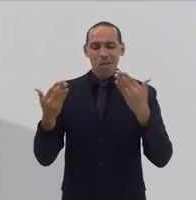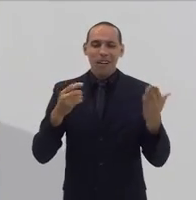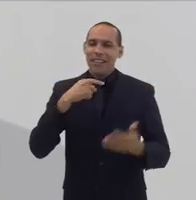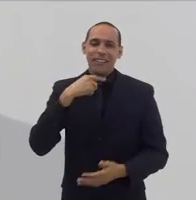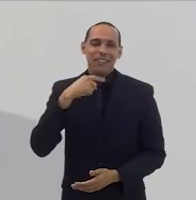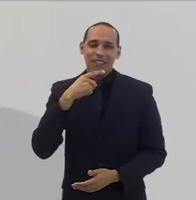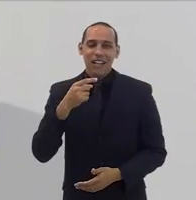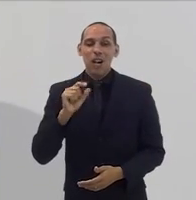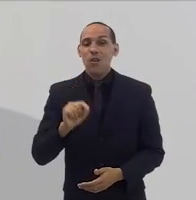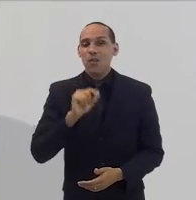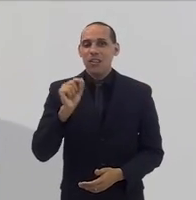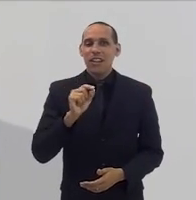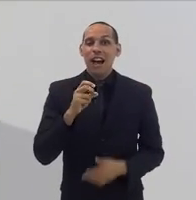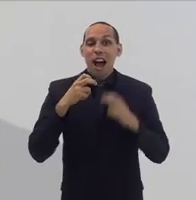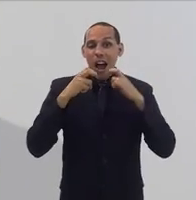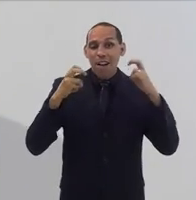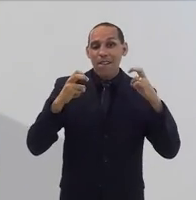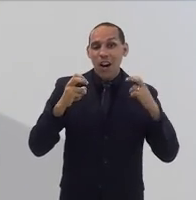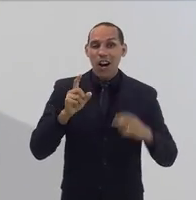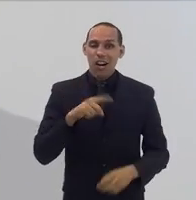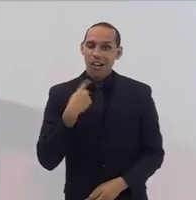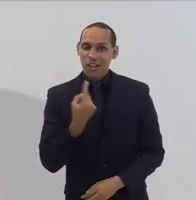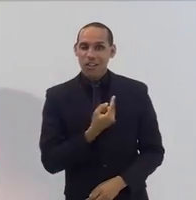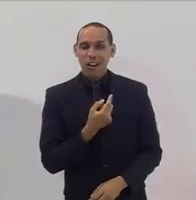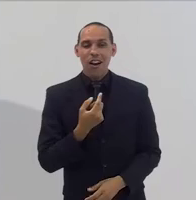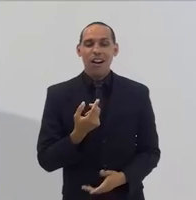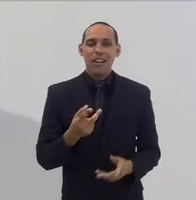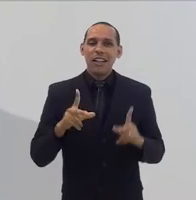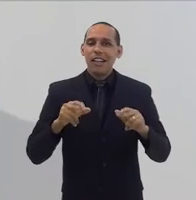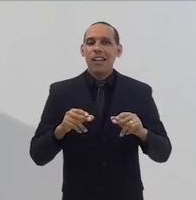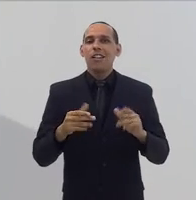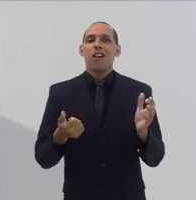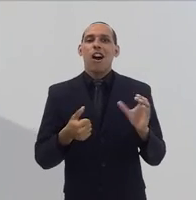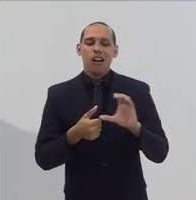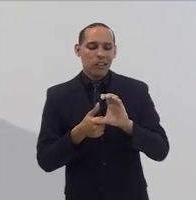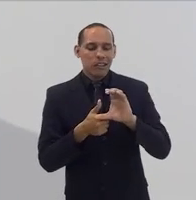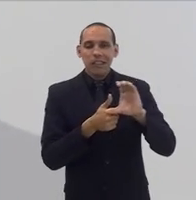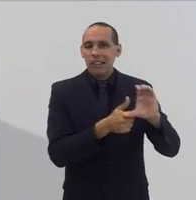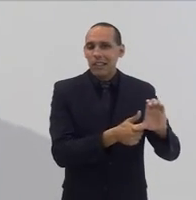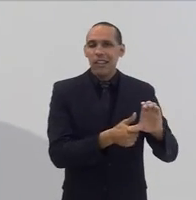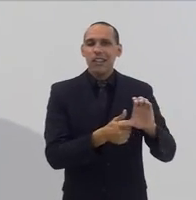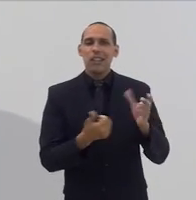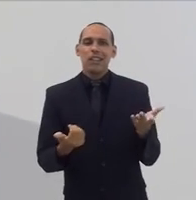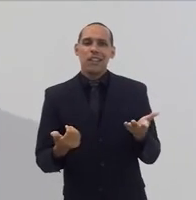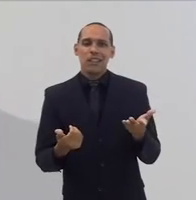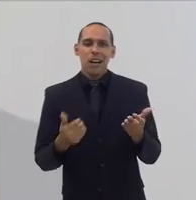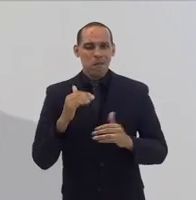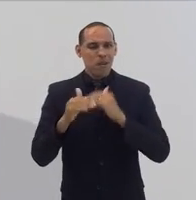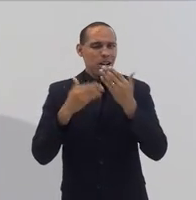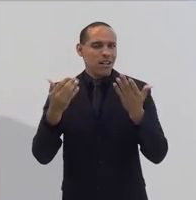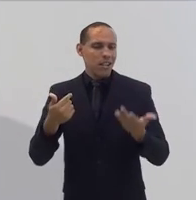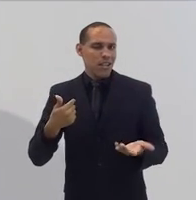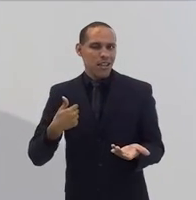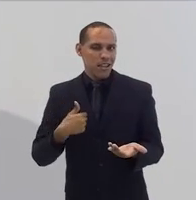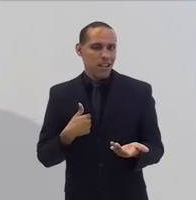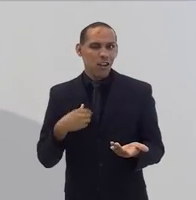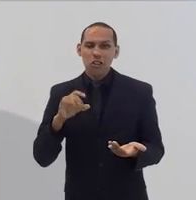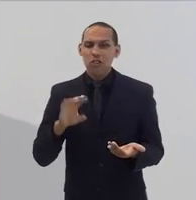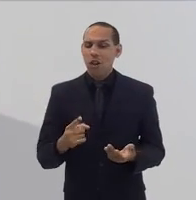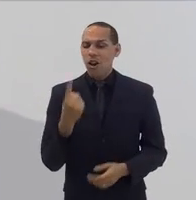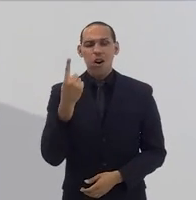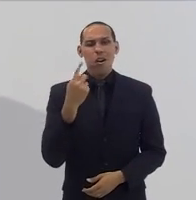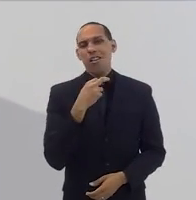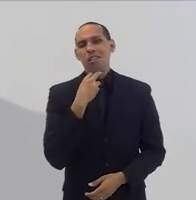consciência de que a nossa voz, enquanto campo cristão progressista, e é importante te dizer isso, Natália, sou